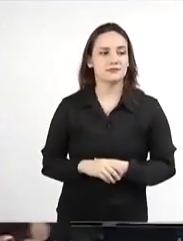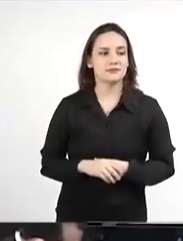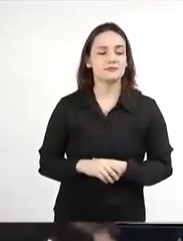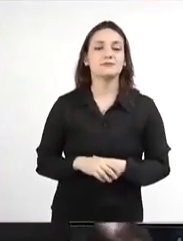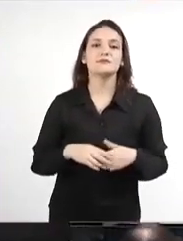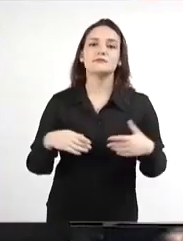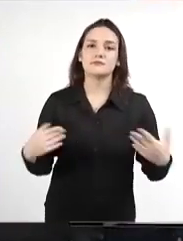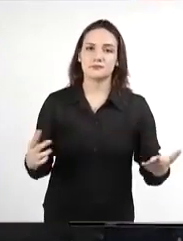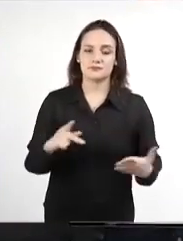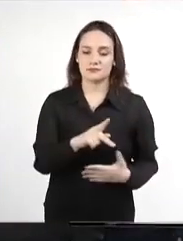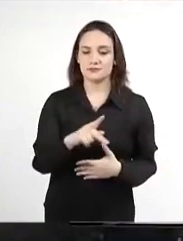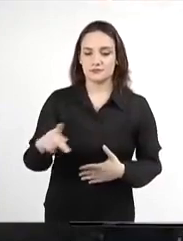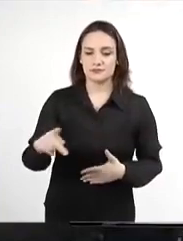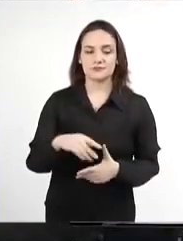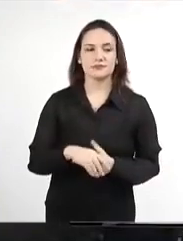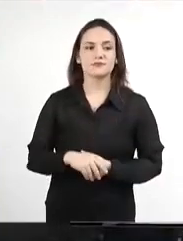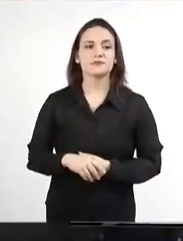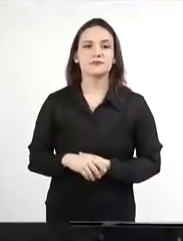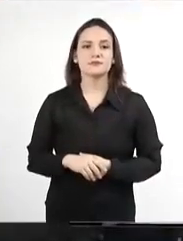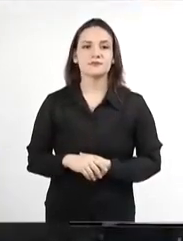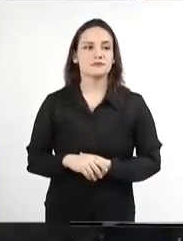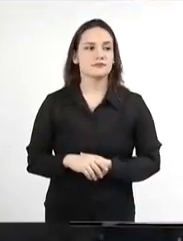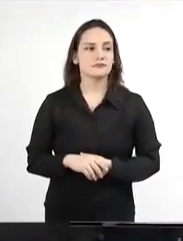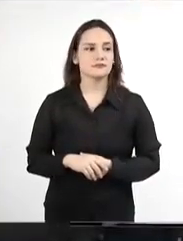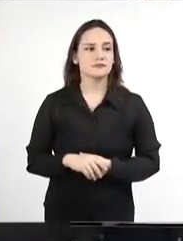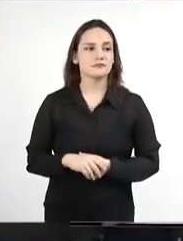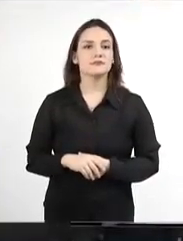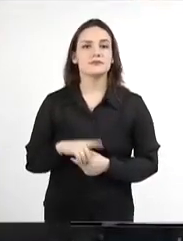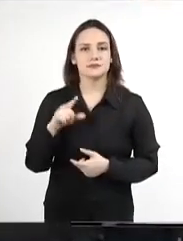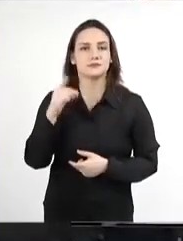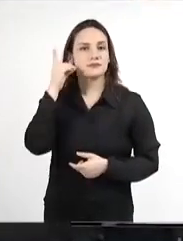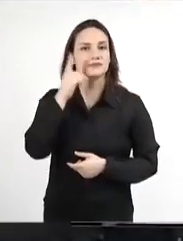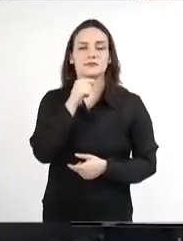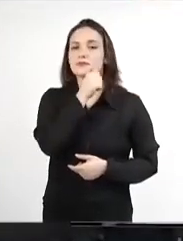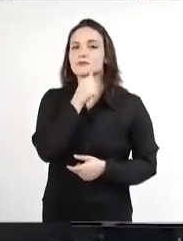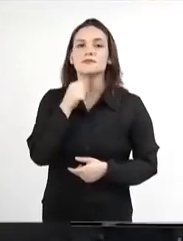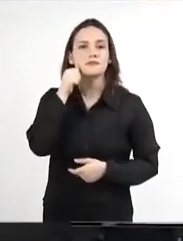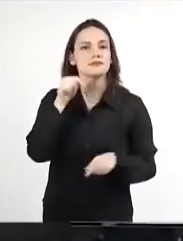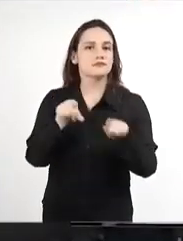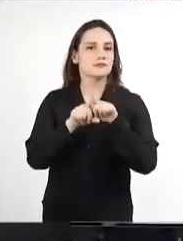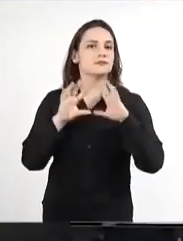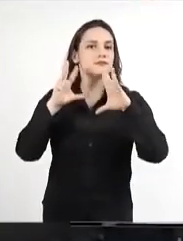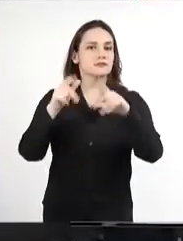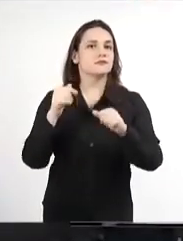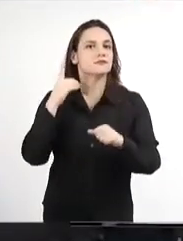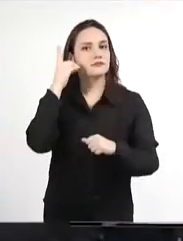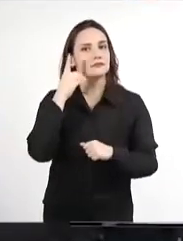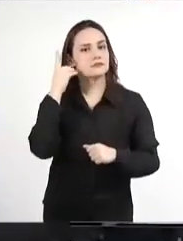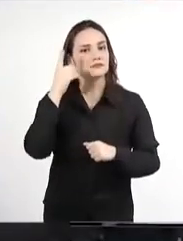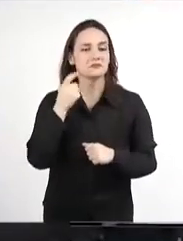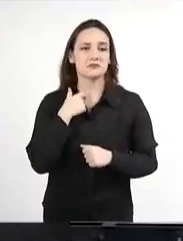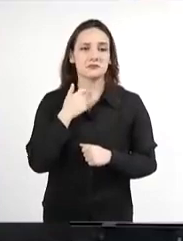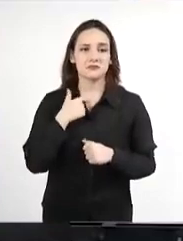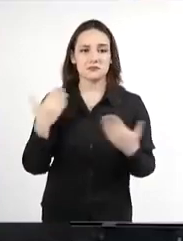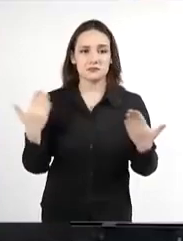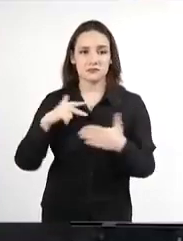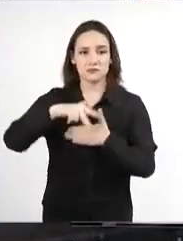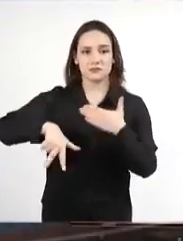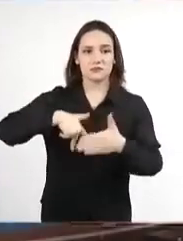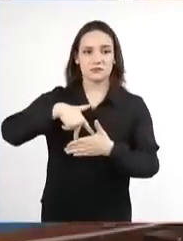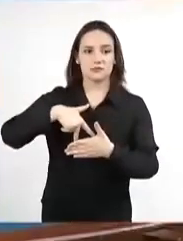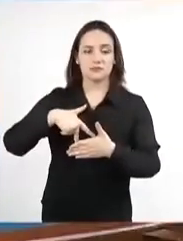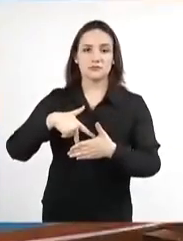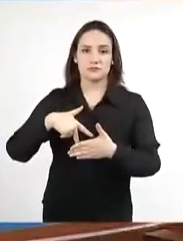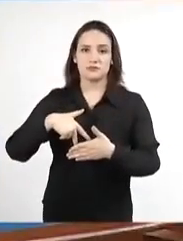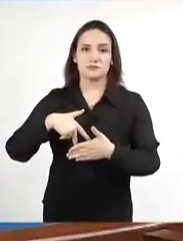Sr. Presidente, exercício deputado Antônio Vaz, senhores deputados, na verdade eu venho usar essa tribuna de